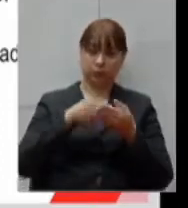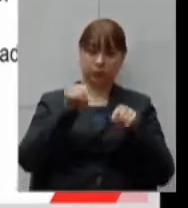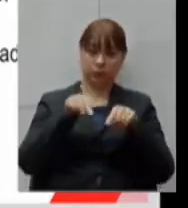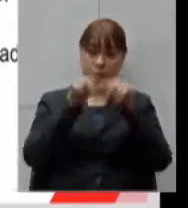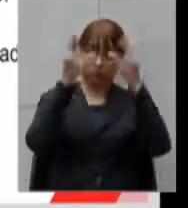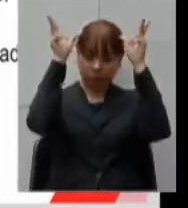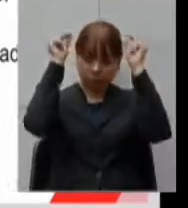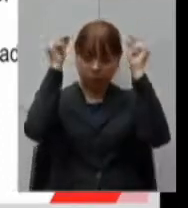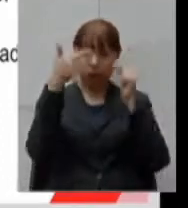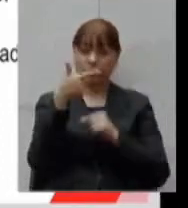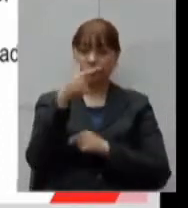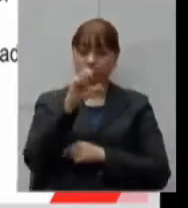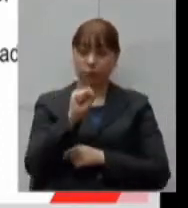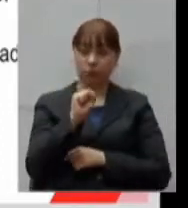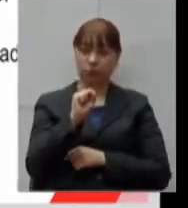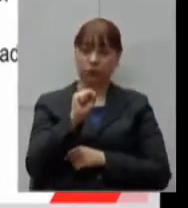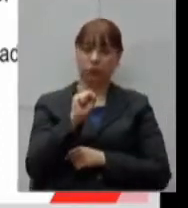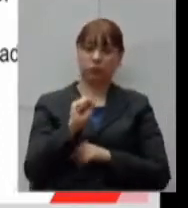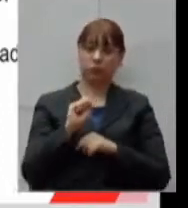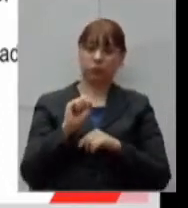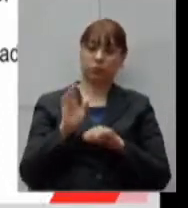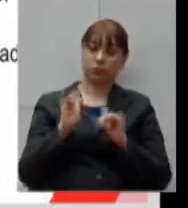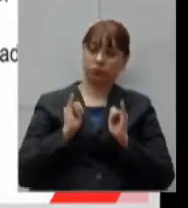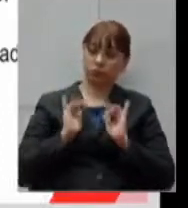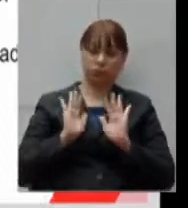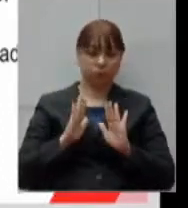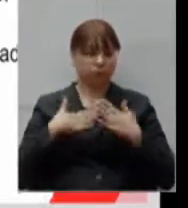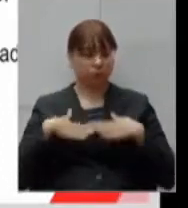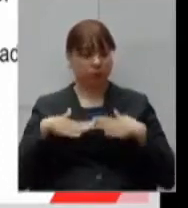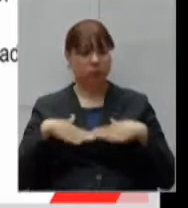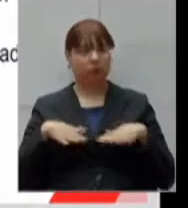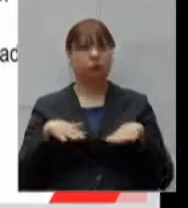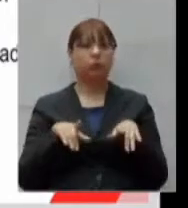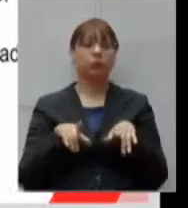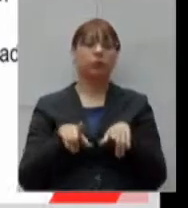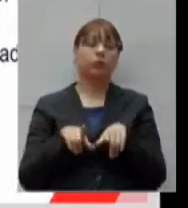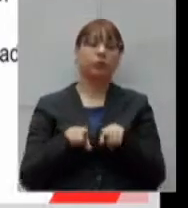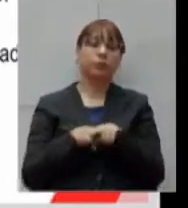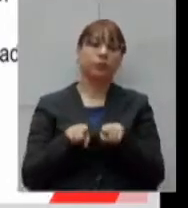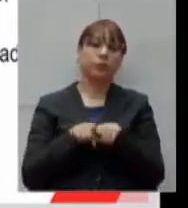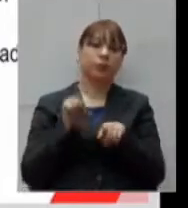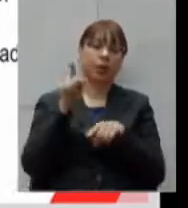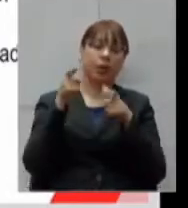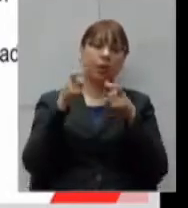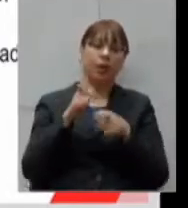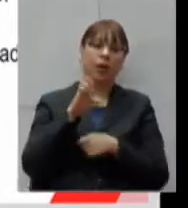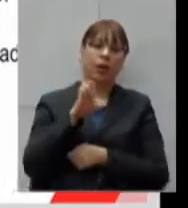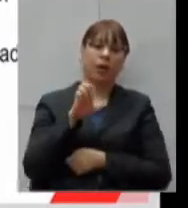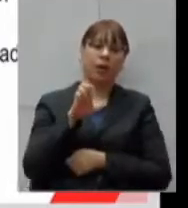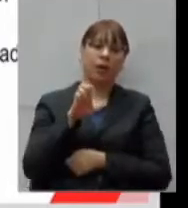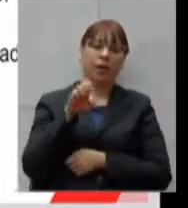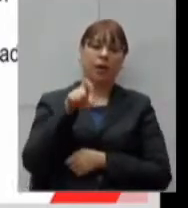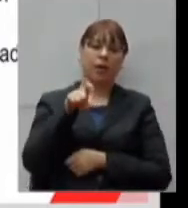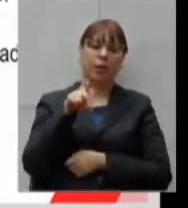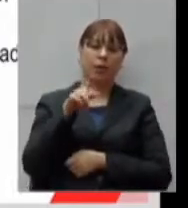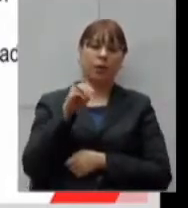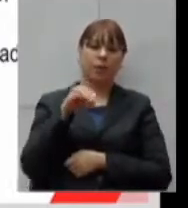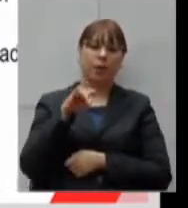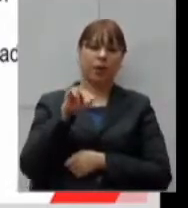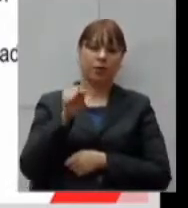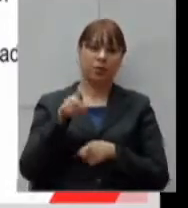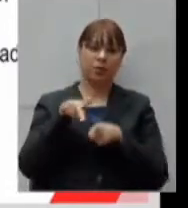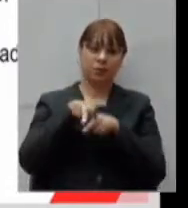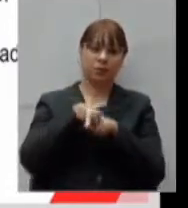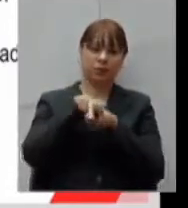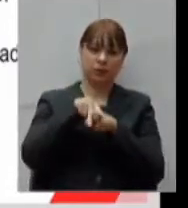e 28 leitos de estabilização na unidade do Expo Minas e 180 leitos de UTI em